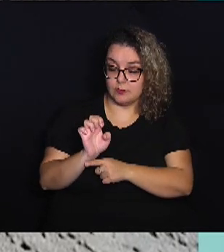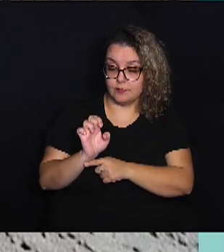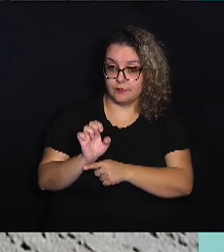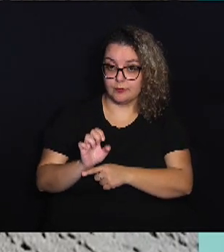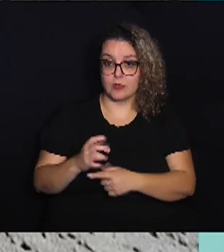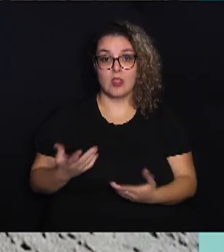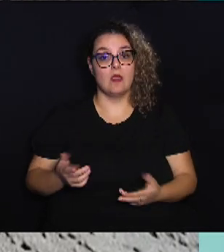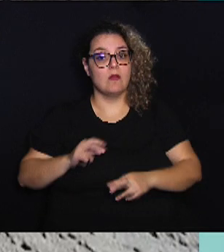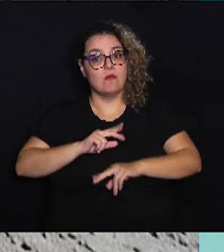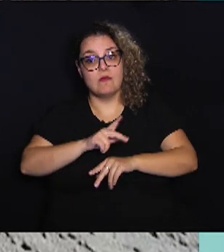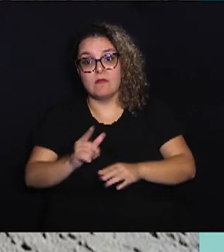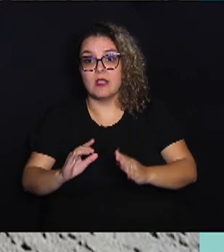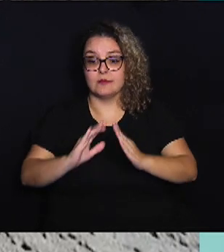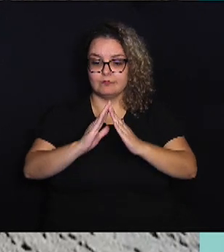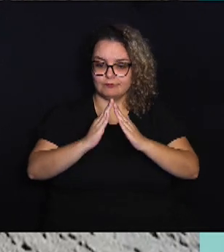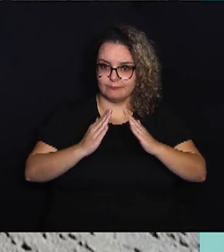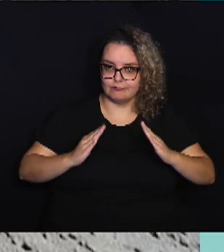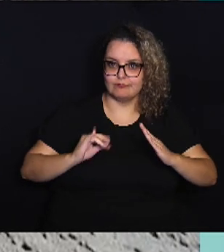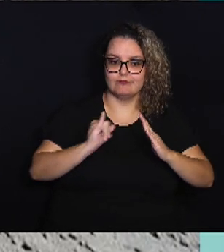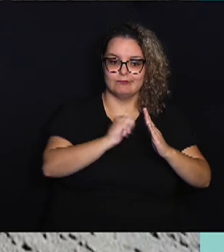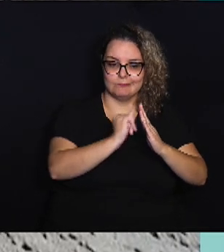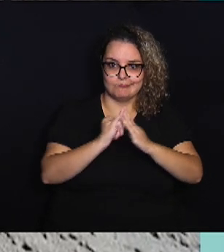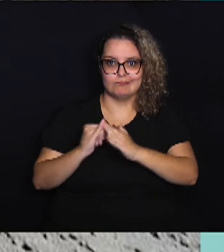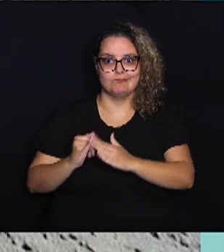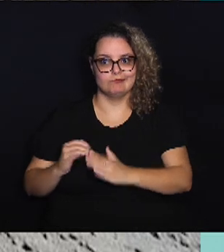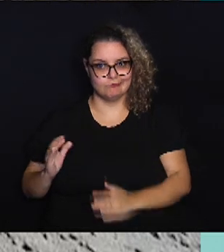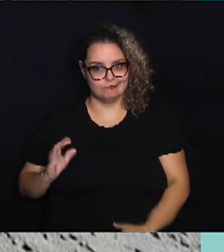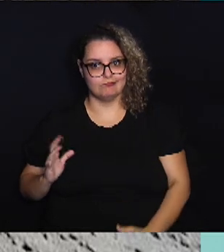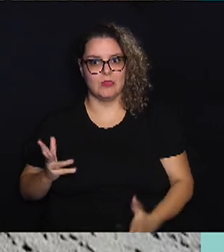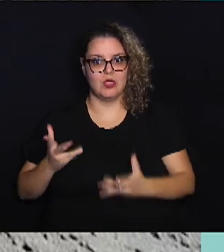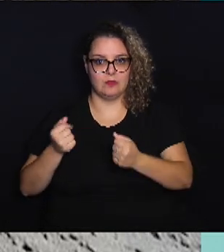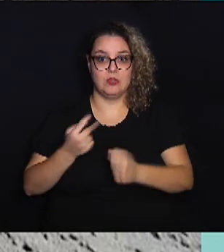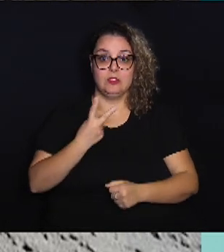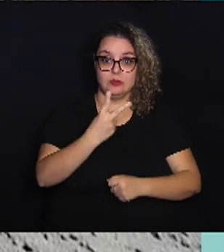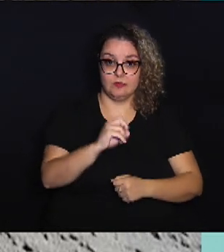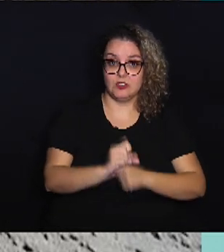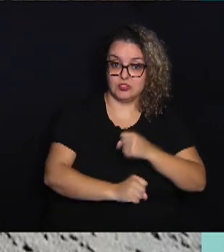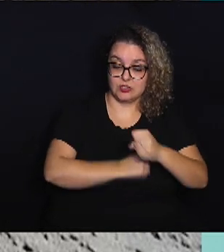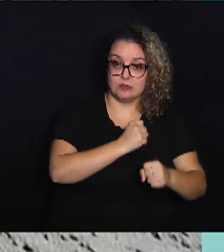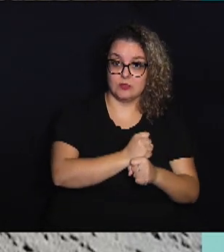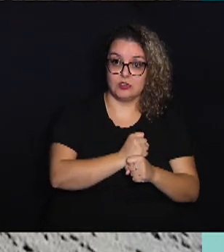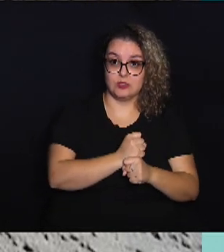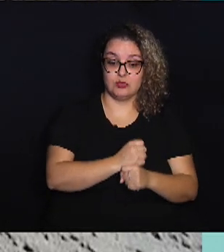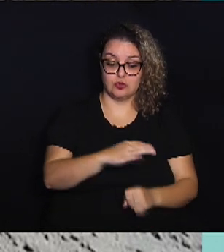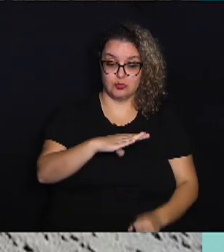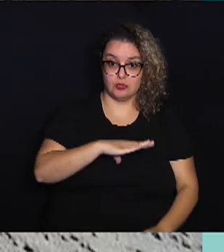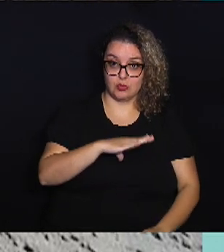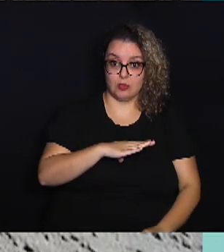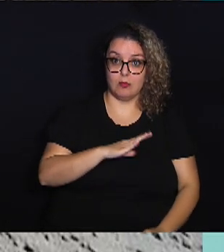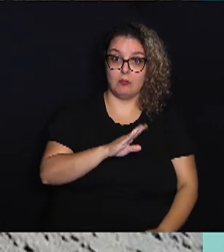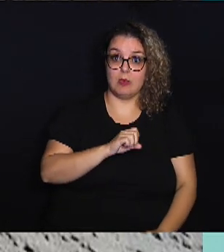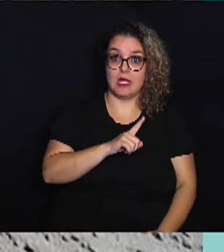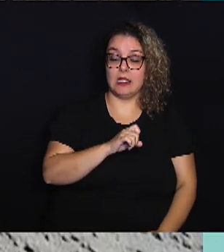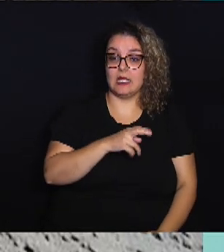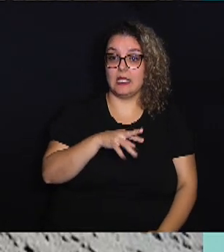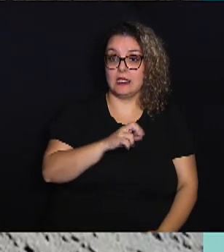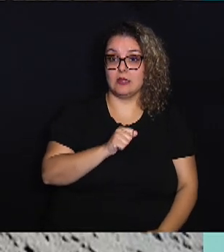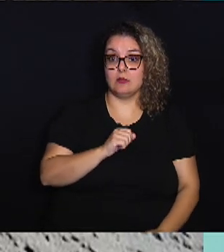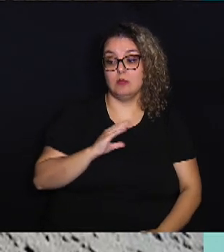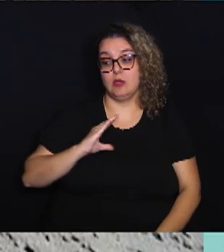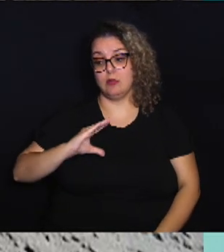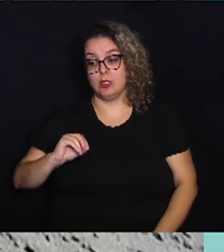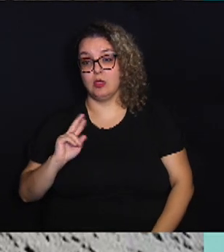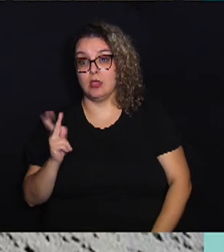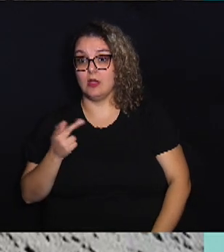riqueza imobiliária está em jogo. Nos últimos dois séculos, Nantucket passou de uma cidade baleeira para um refúgio hippie e,